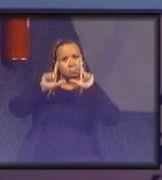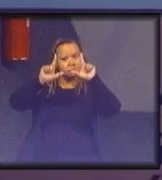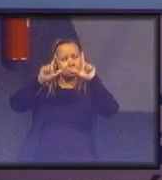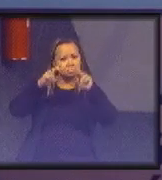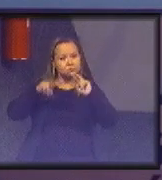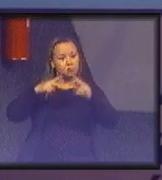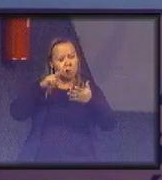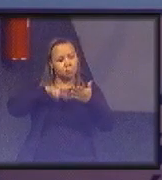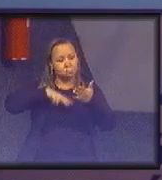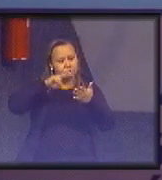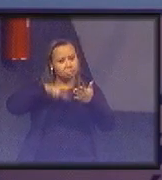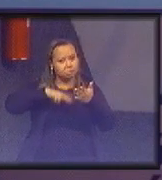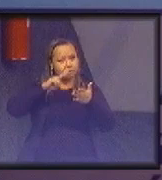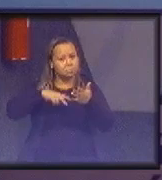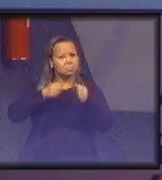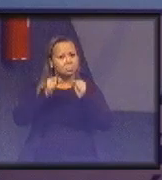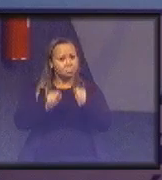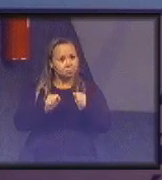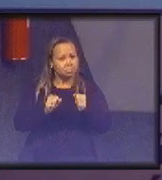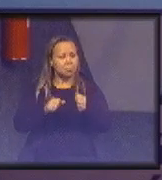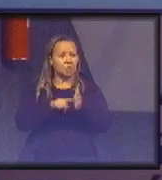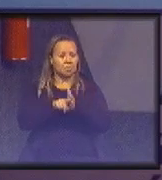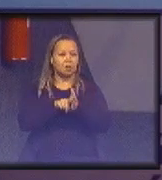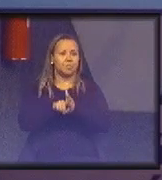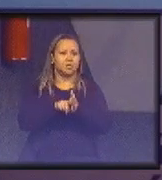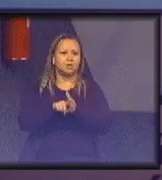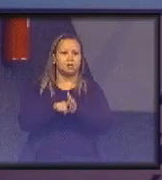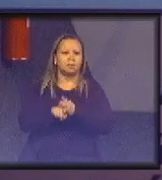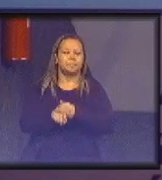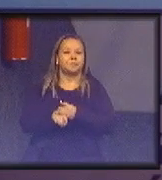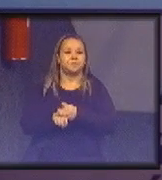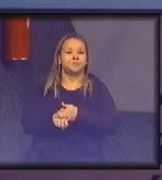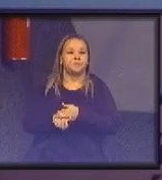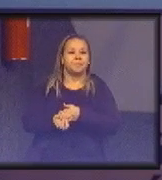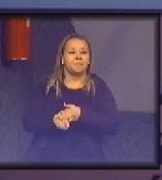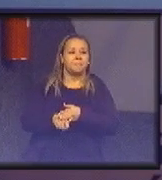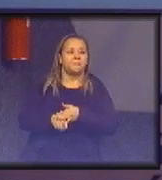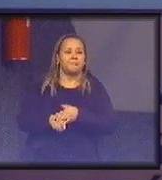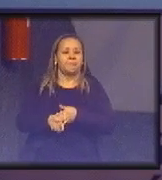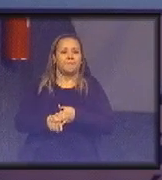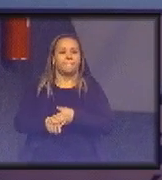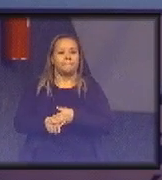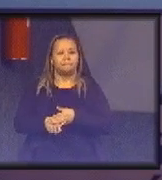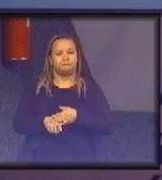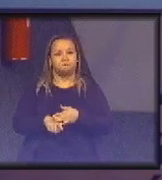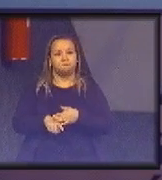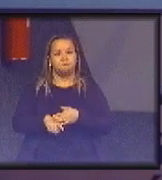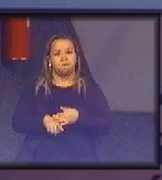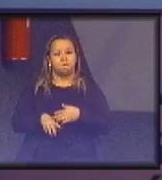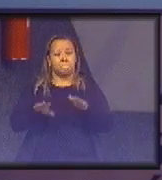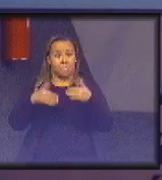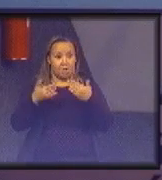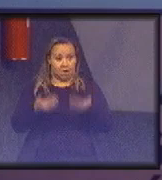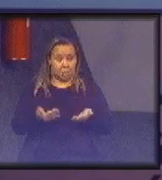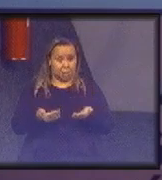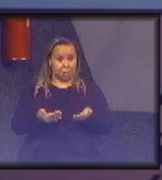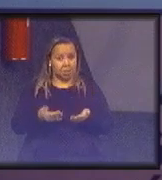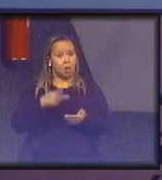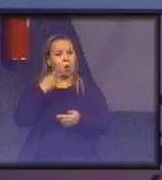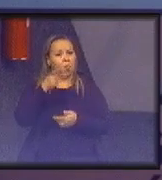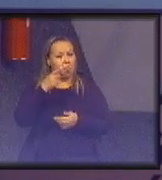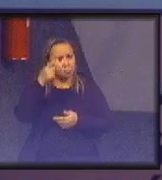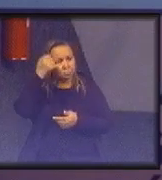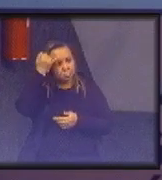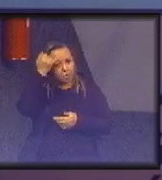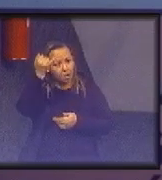trabalhar. Mas o indicador sintético é extremamente importante para a gestão do tribunal, para que o tribunal possa se ver. Então, aí, como eu falei, a ideia